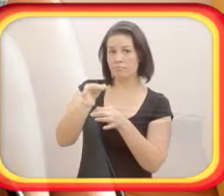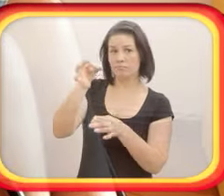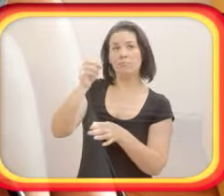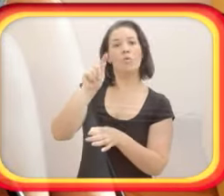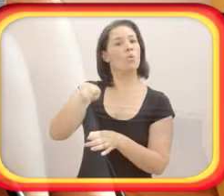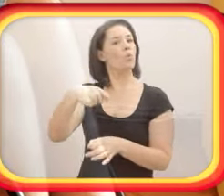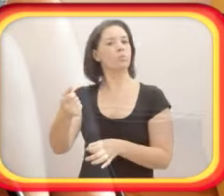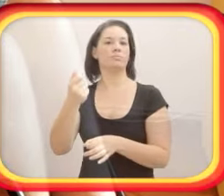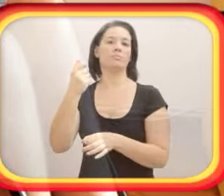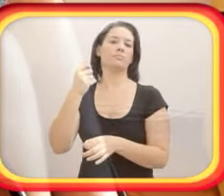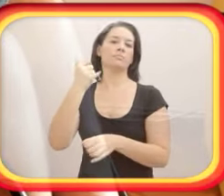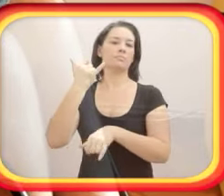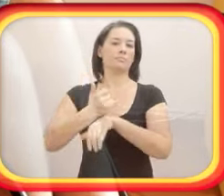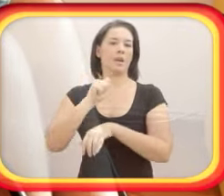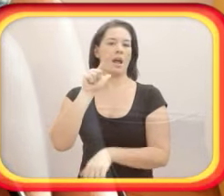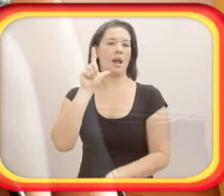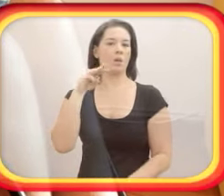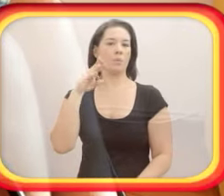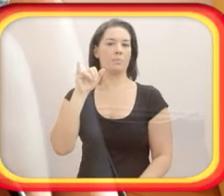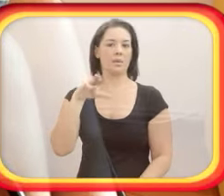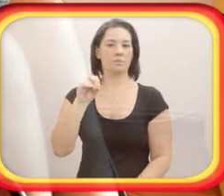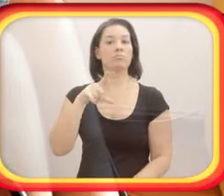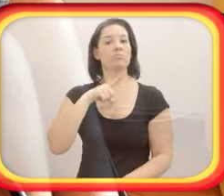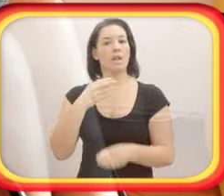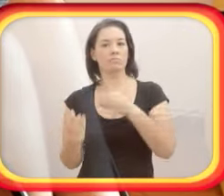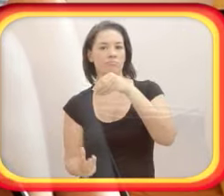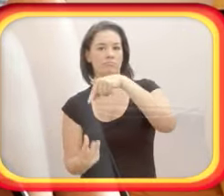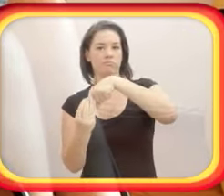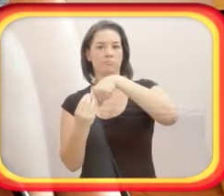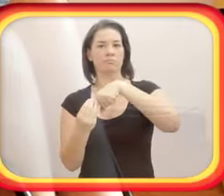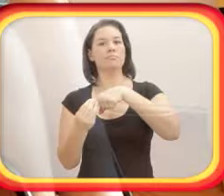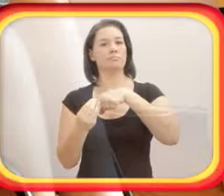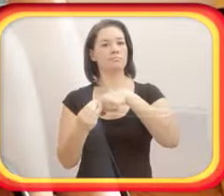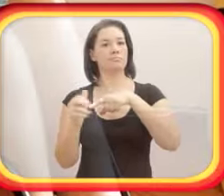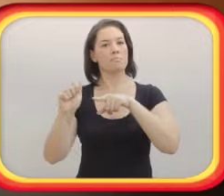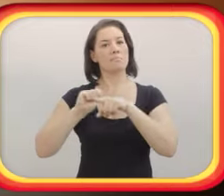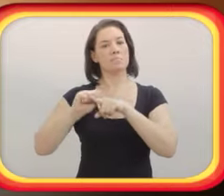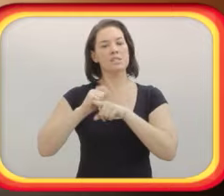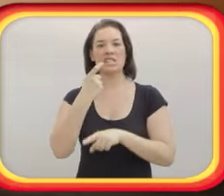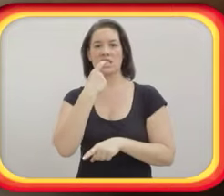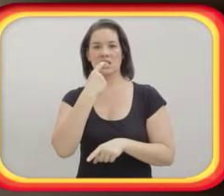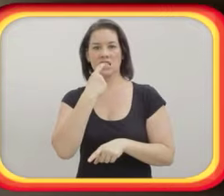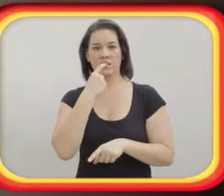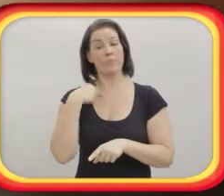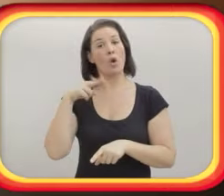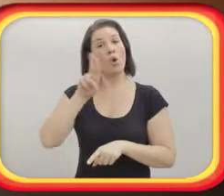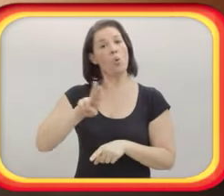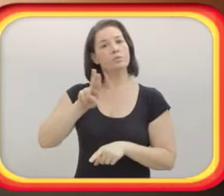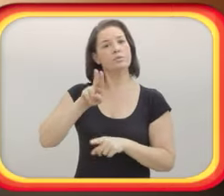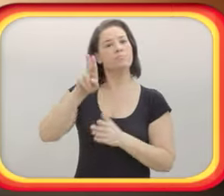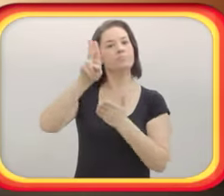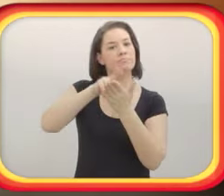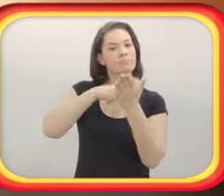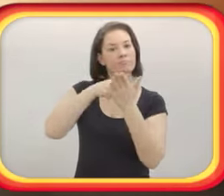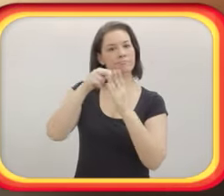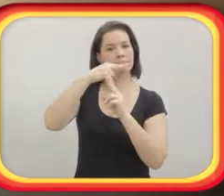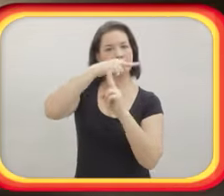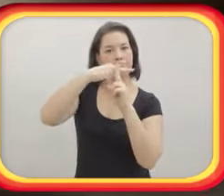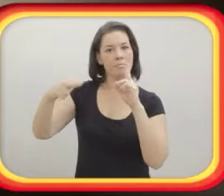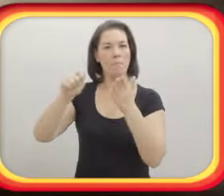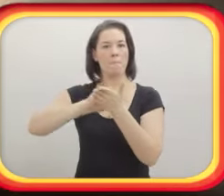haste é uma haste de alumínio com um bocal feito de plástico, e eu coloquei um pincel